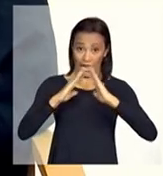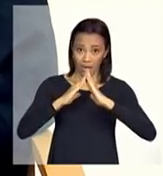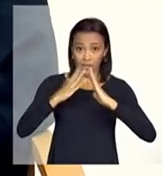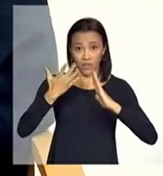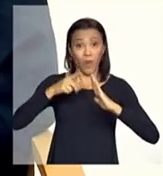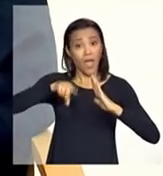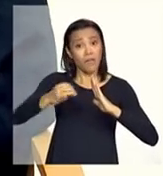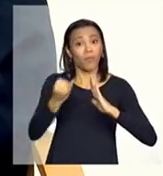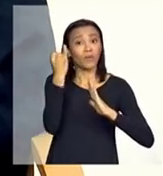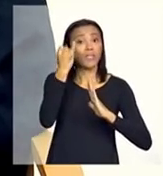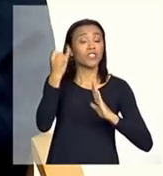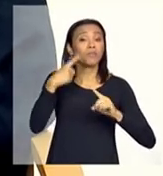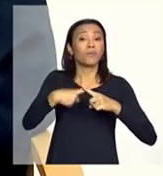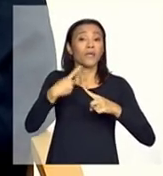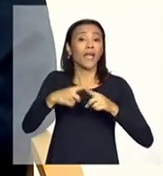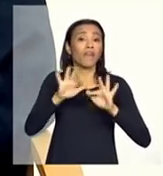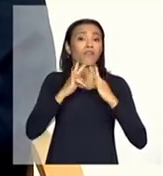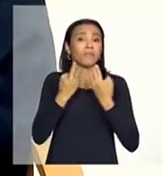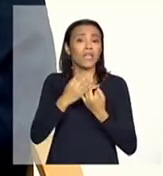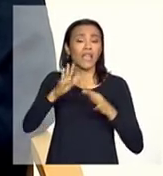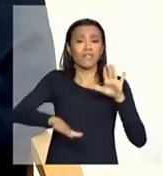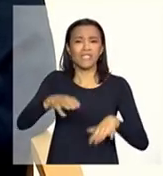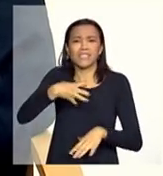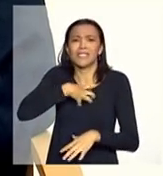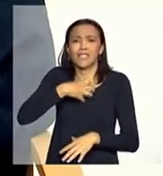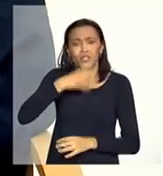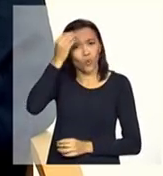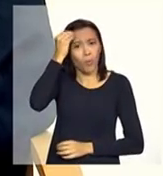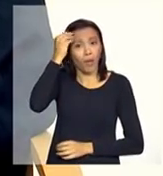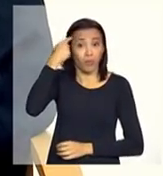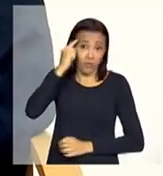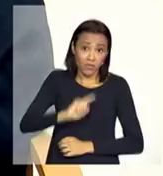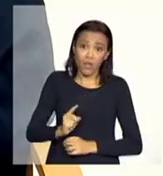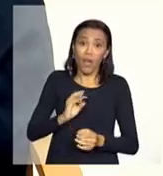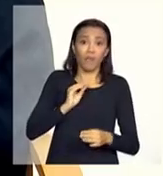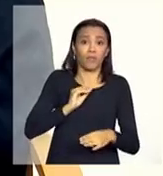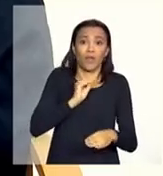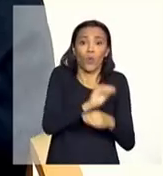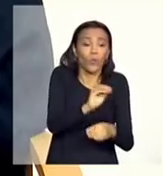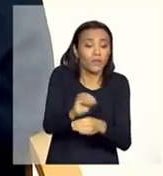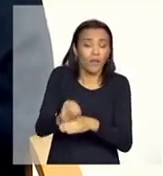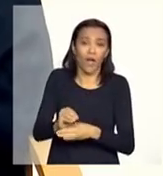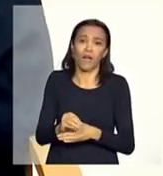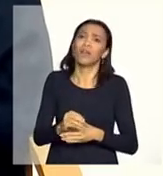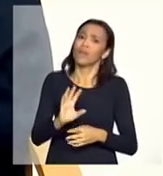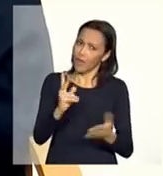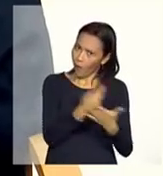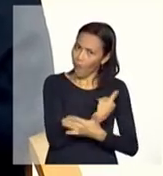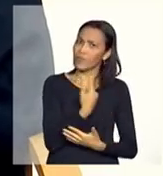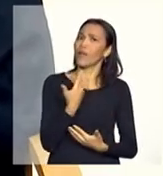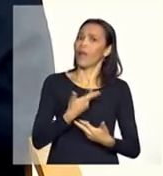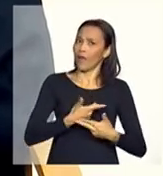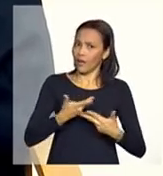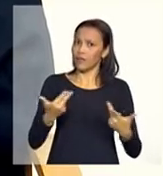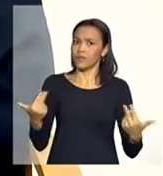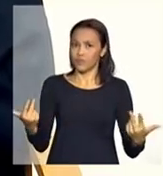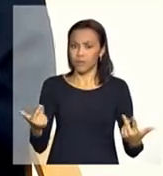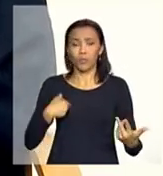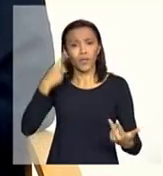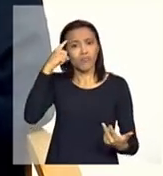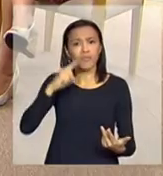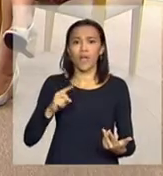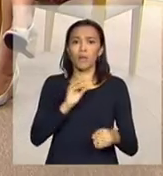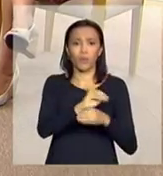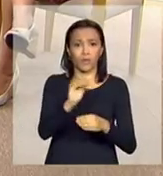porque muitas vezes a família, ela se sente culpada por não saber cuidar. Muitas vezes a família se sente impotente por não saber cuidar.